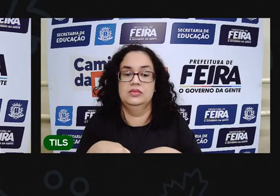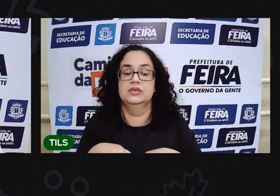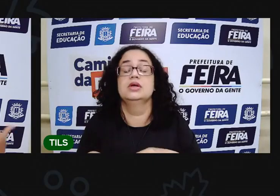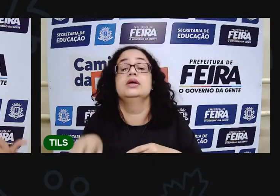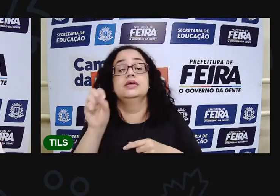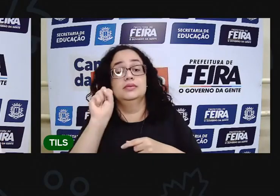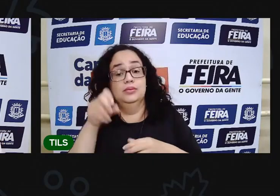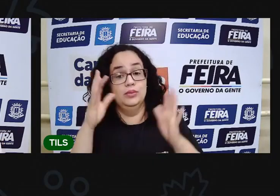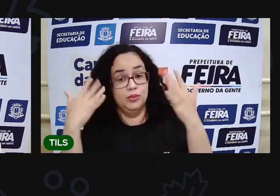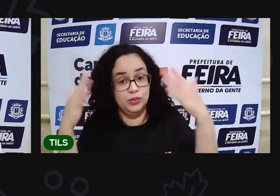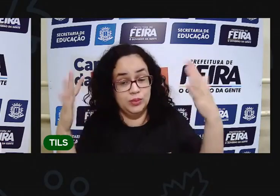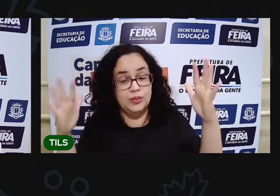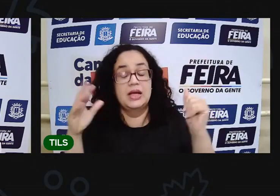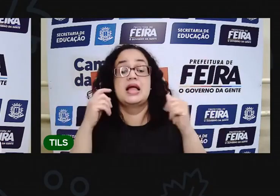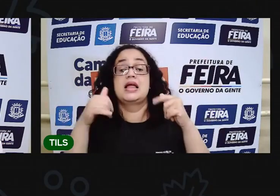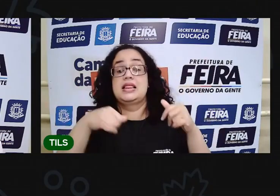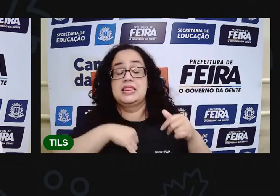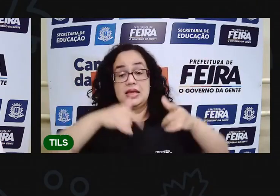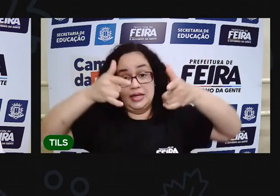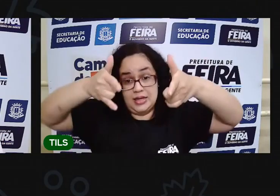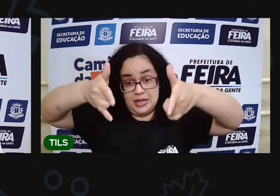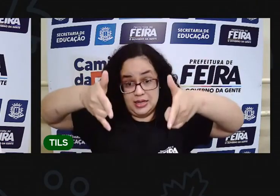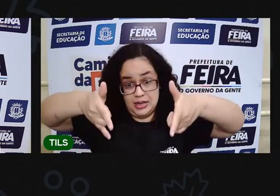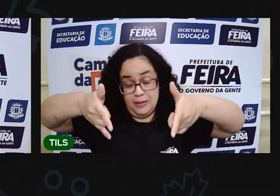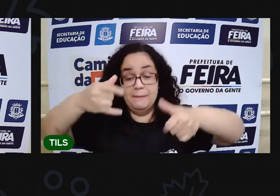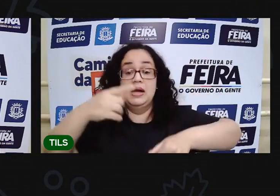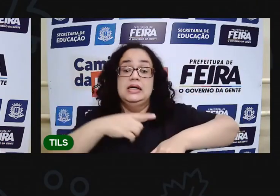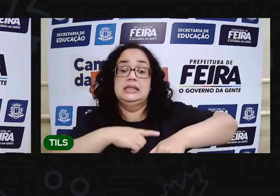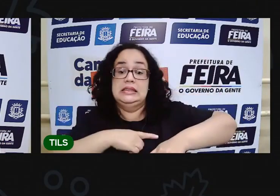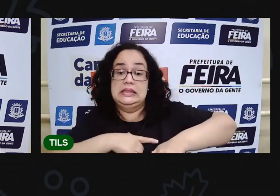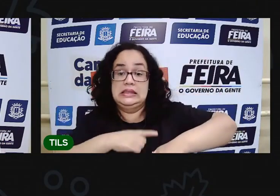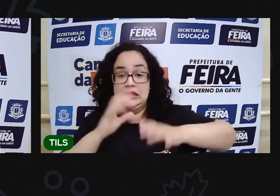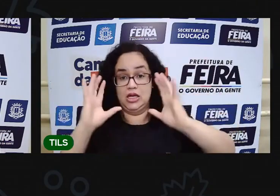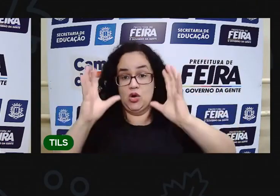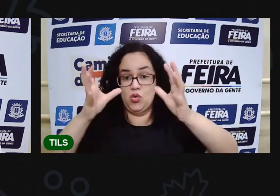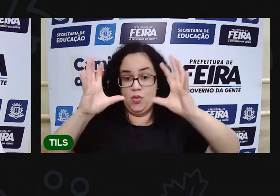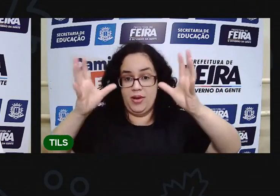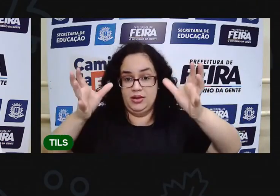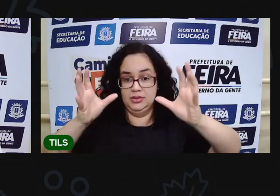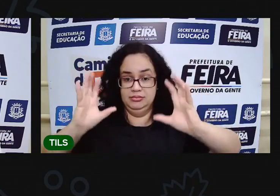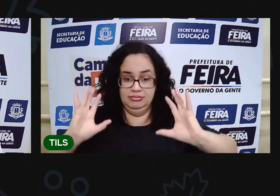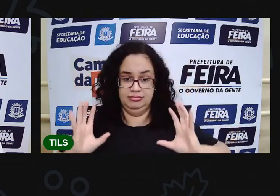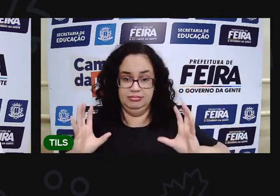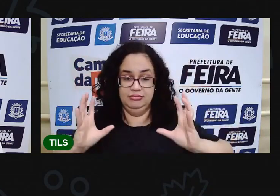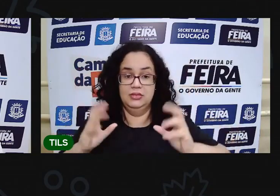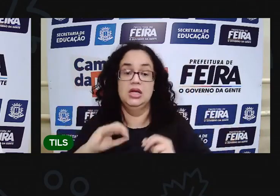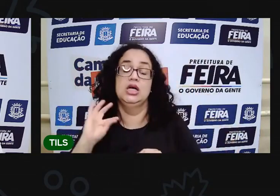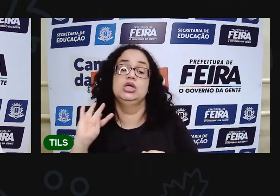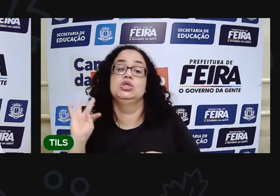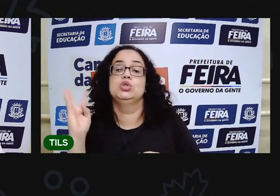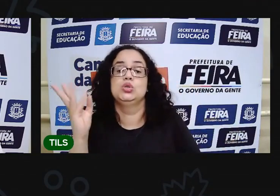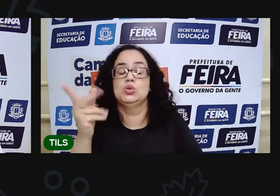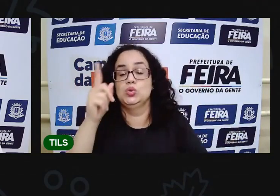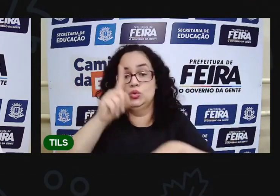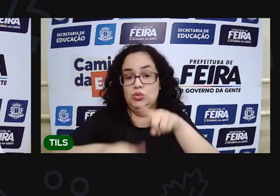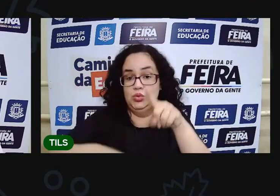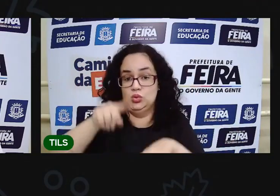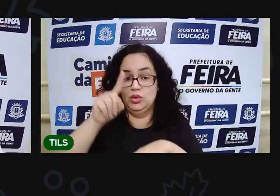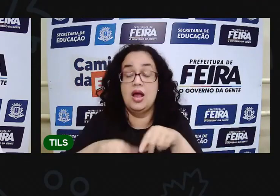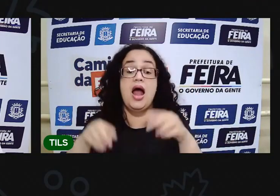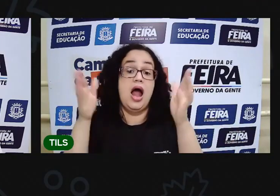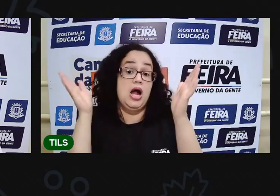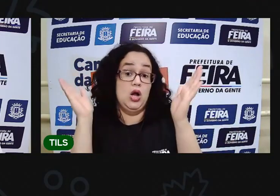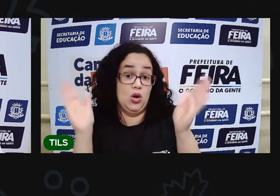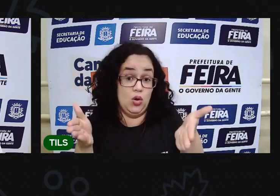Isso, tem cama, né? Tem um descobertor. Todos esses objetos. Agora,